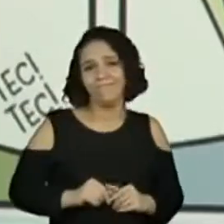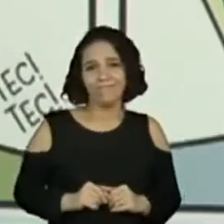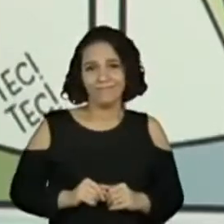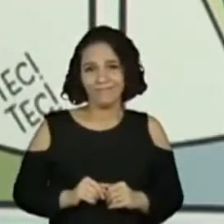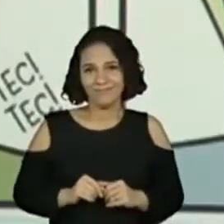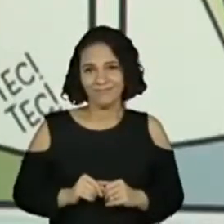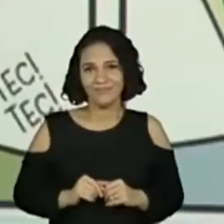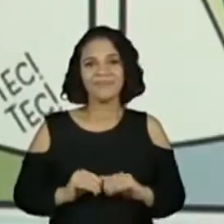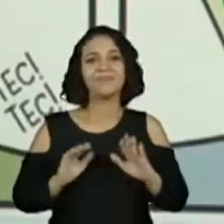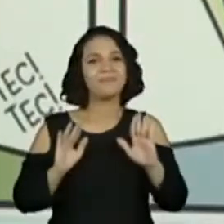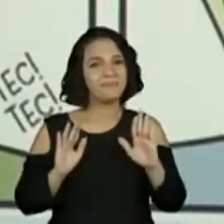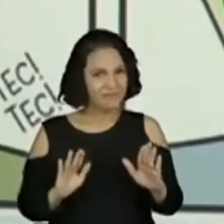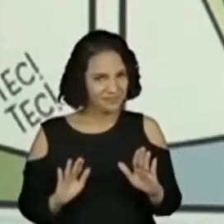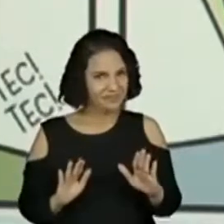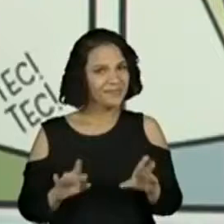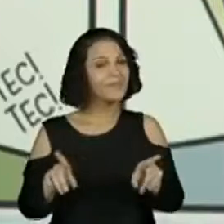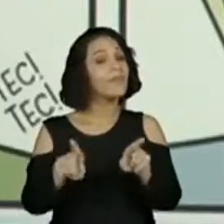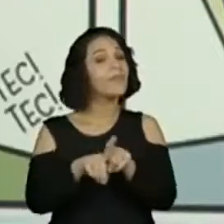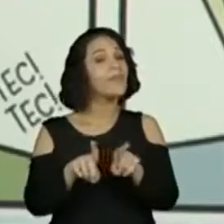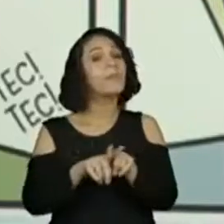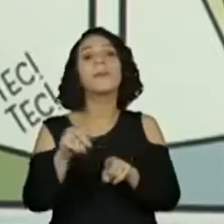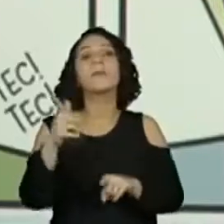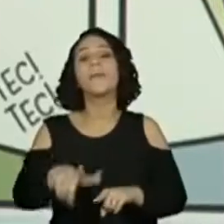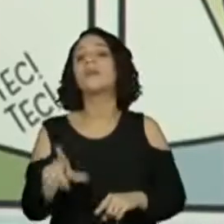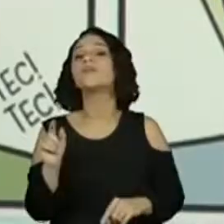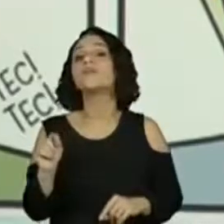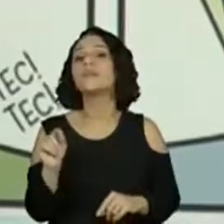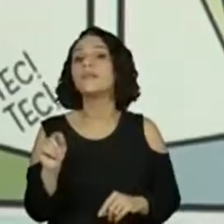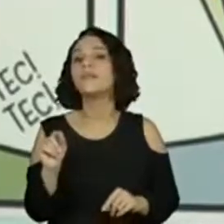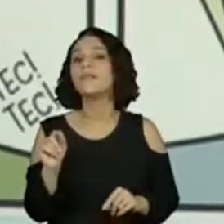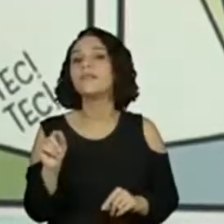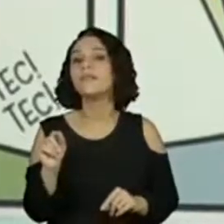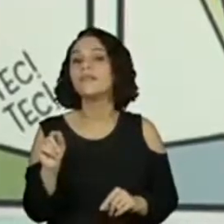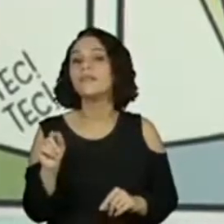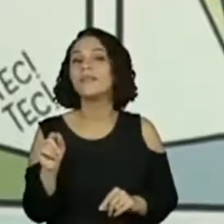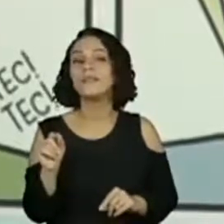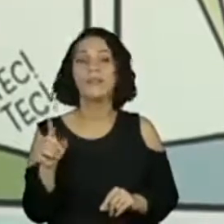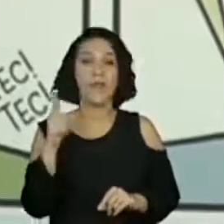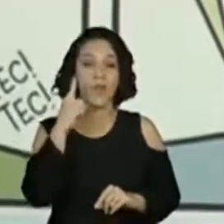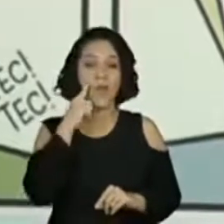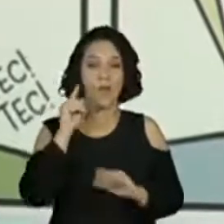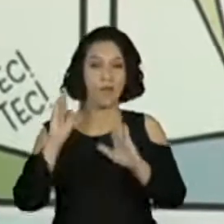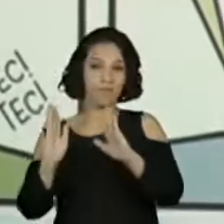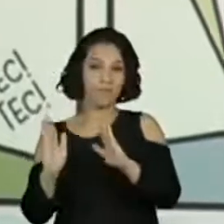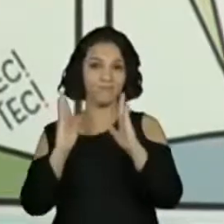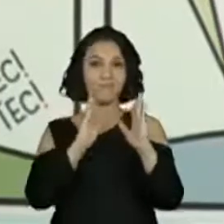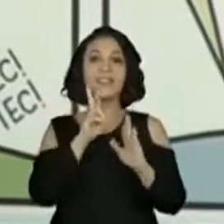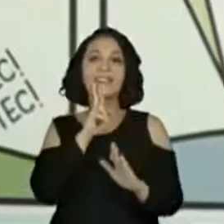Além disso, a gente tem também a resposta, olha lá.